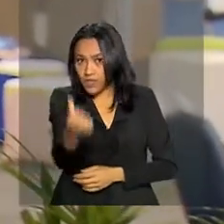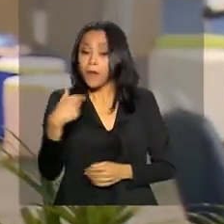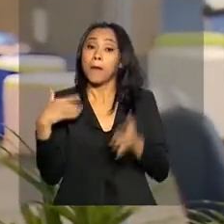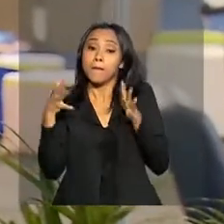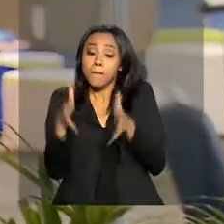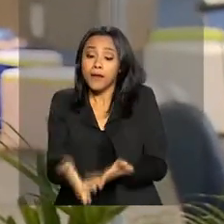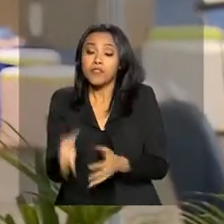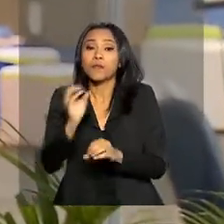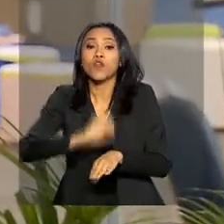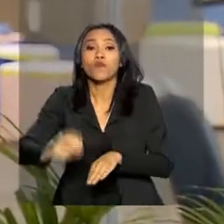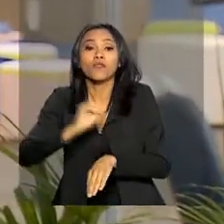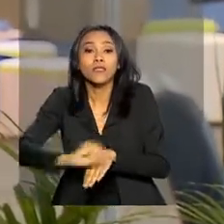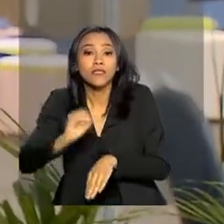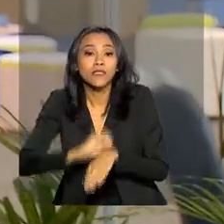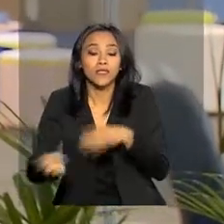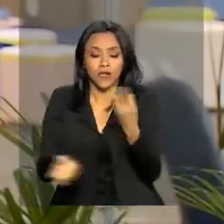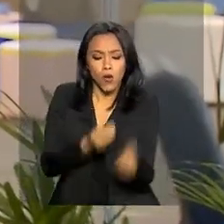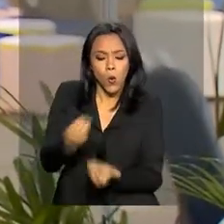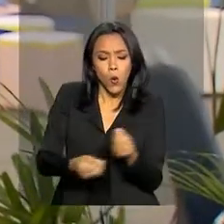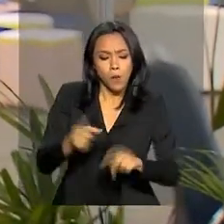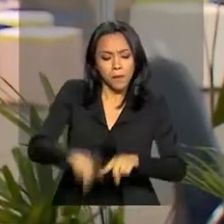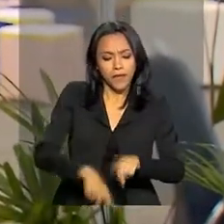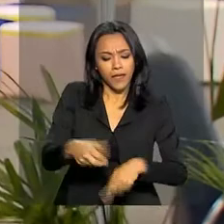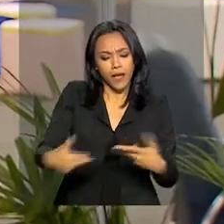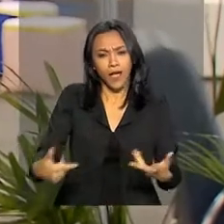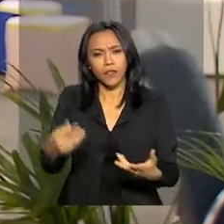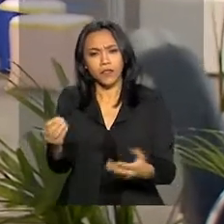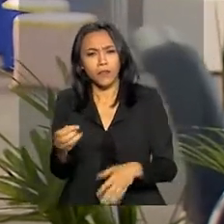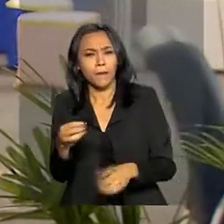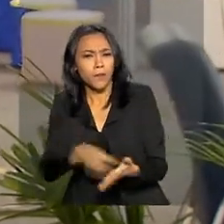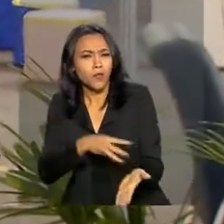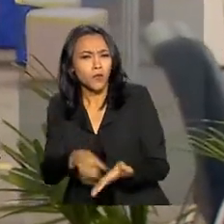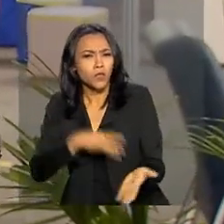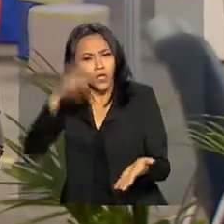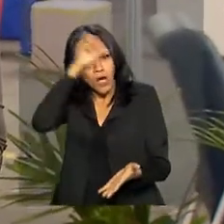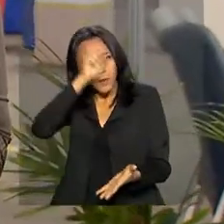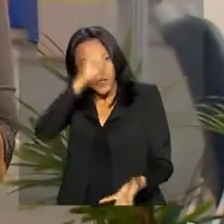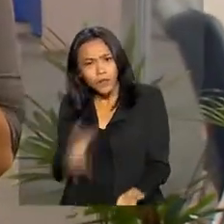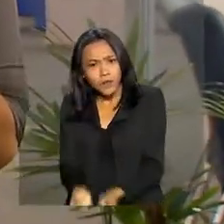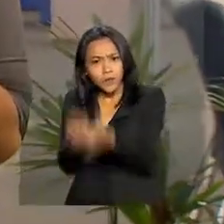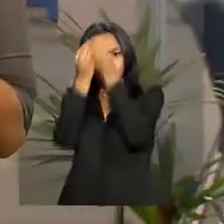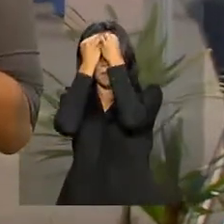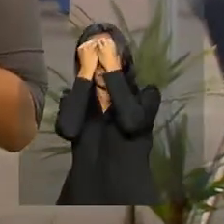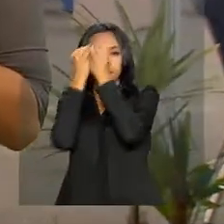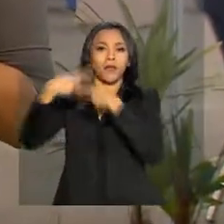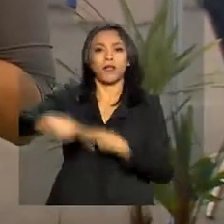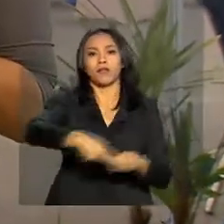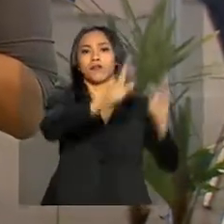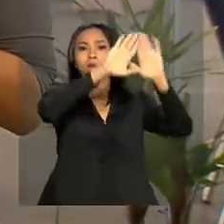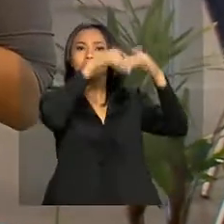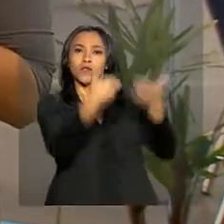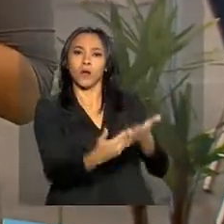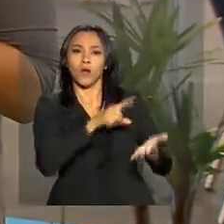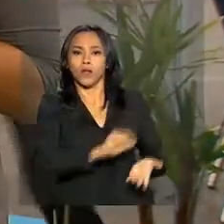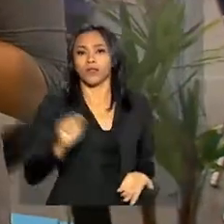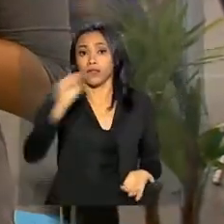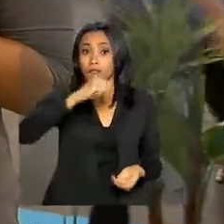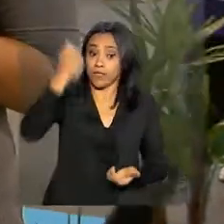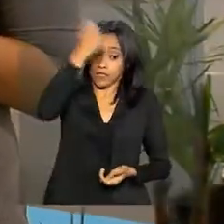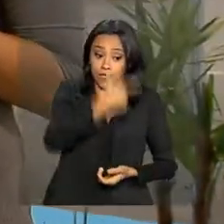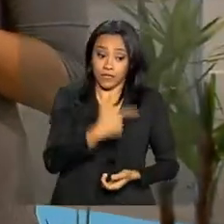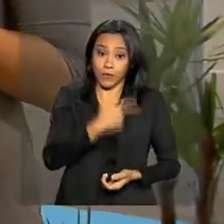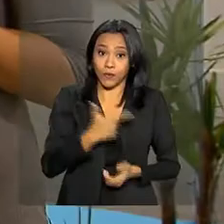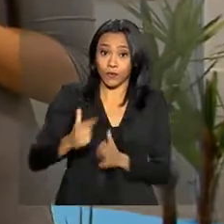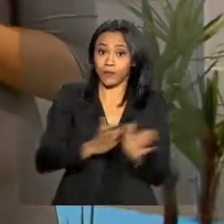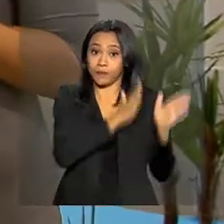oficinas sobre os materiais e metodologias que podem ser aplicados nas escolas. Na segunda fase, agora, as meninas devem